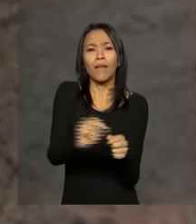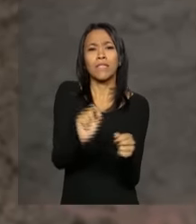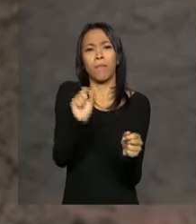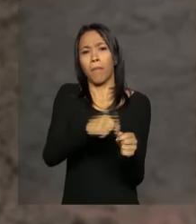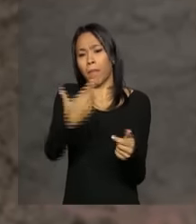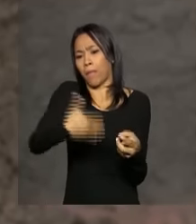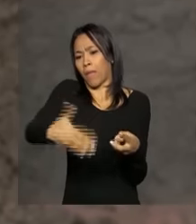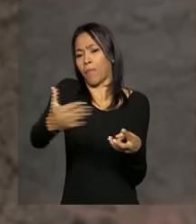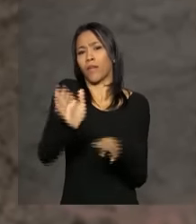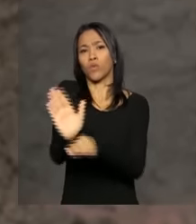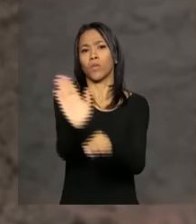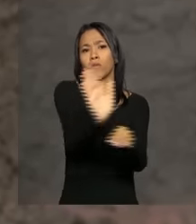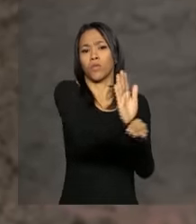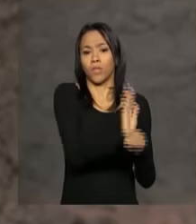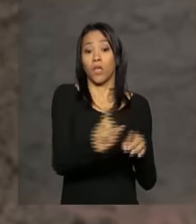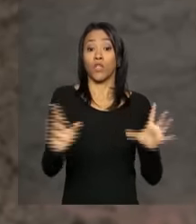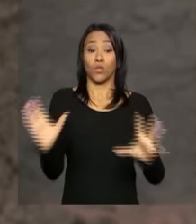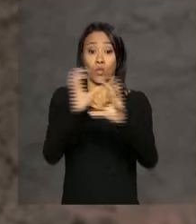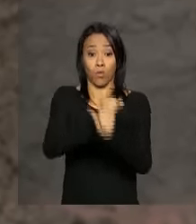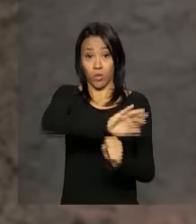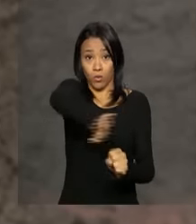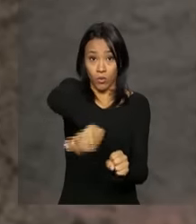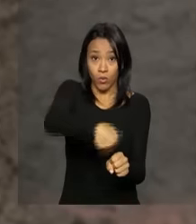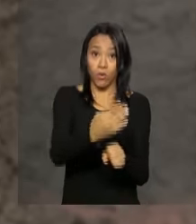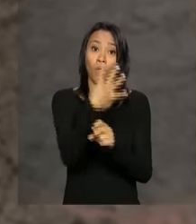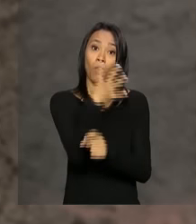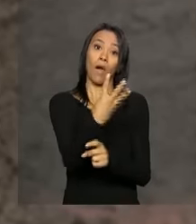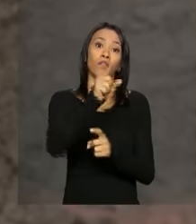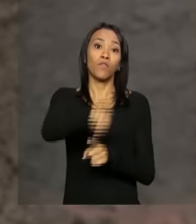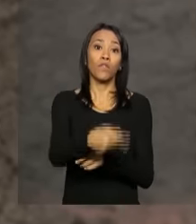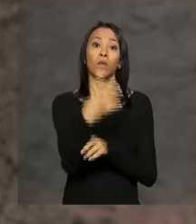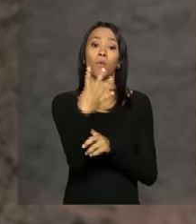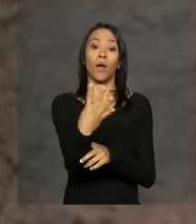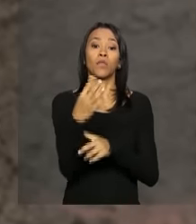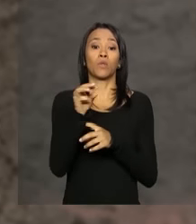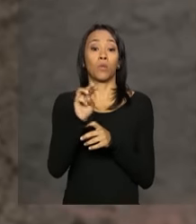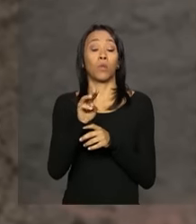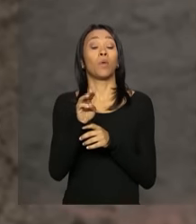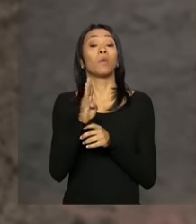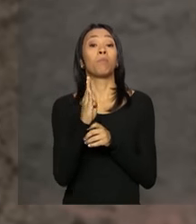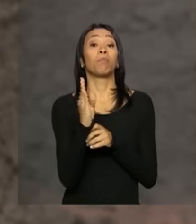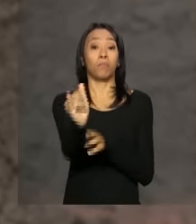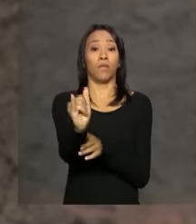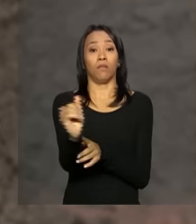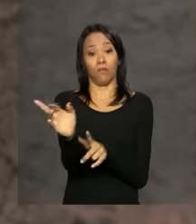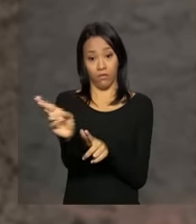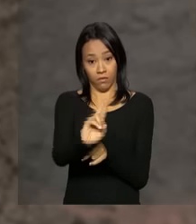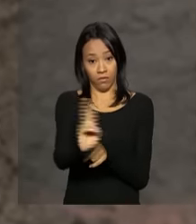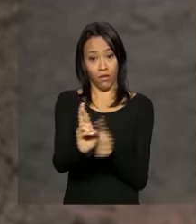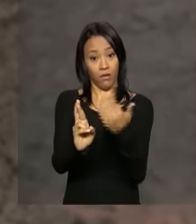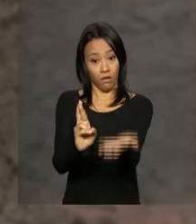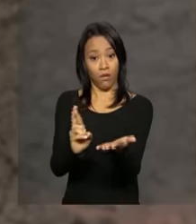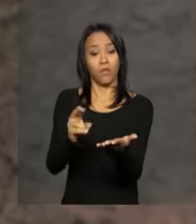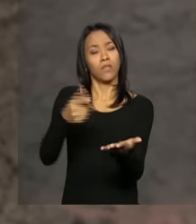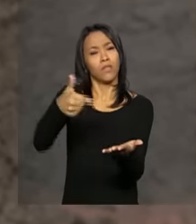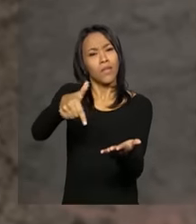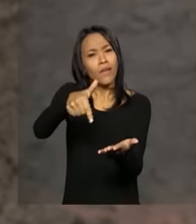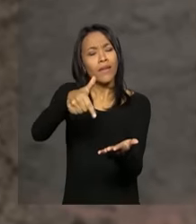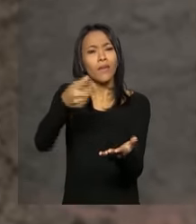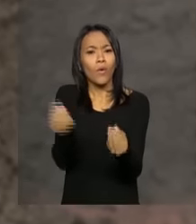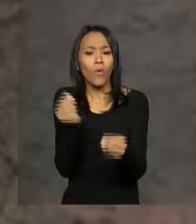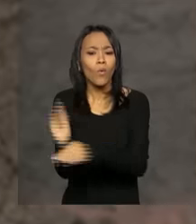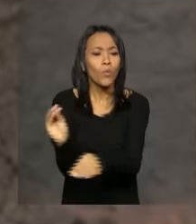2018, vão ser investidos pela mineradora Samarco 4 bilhões e 400 milhões de reais em ações de